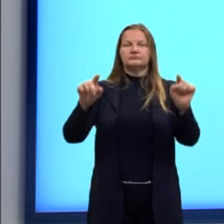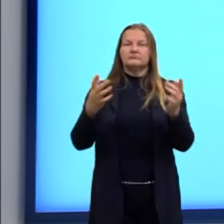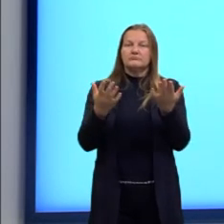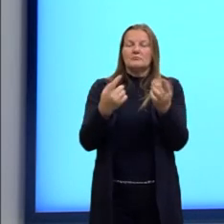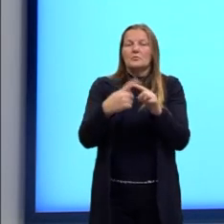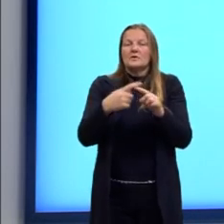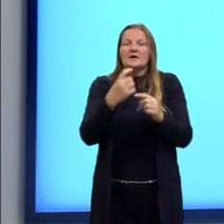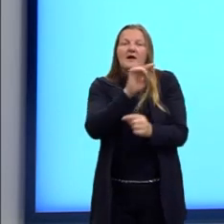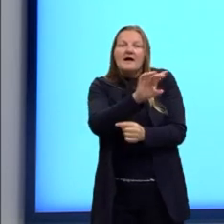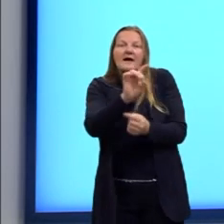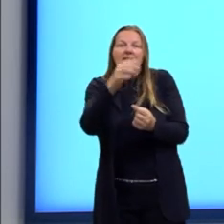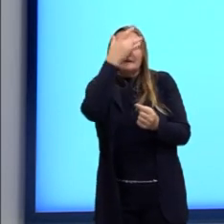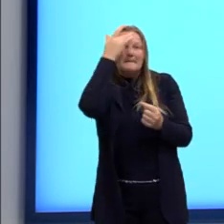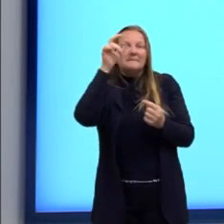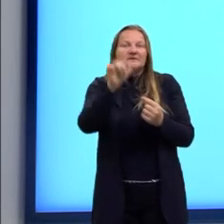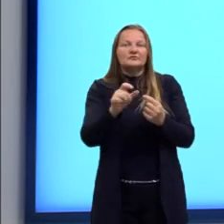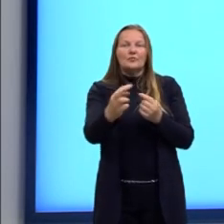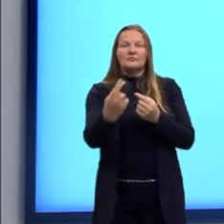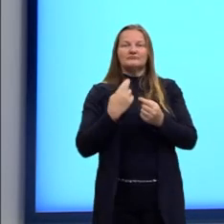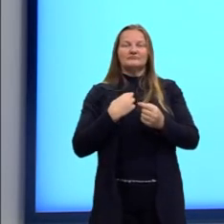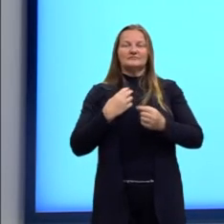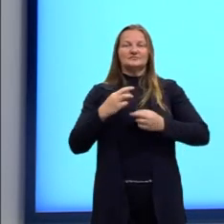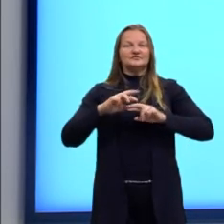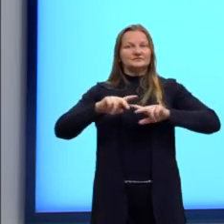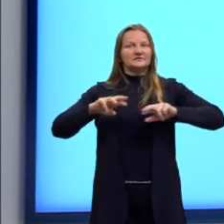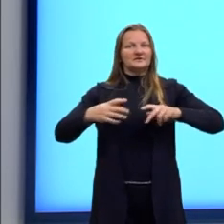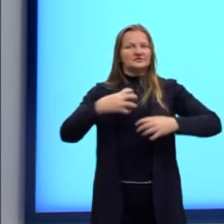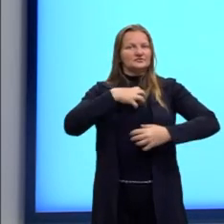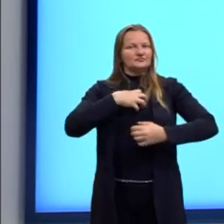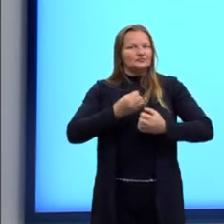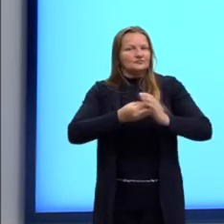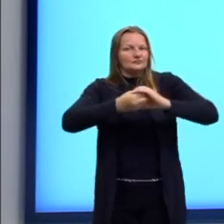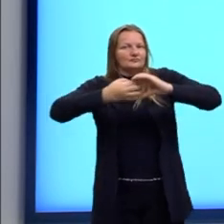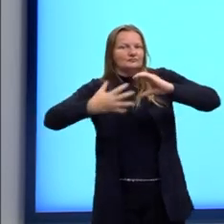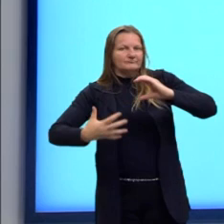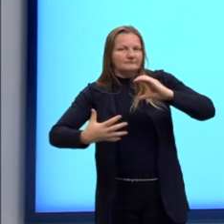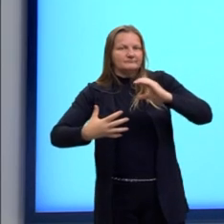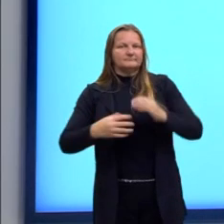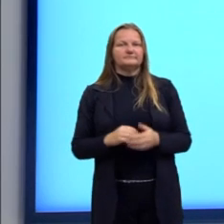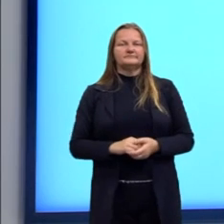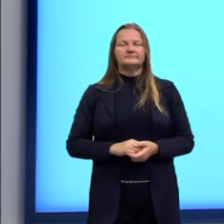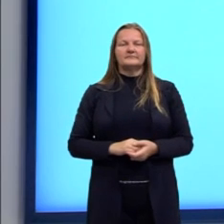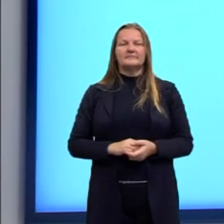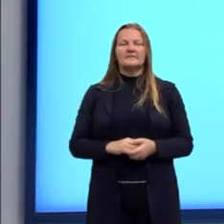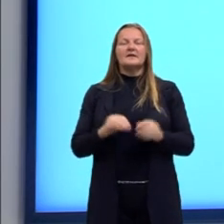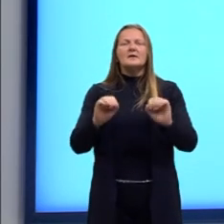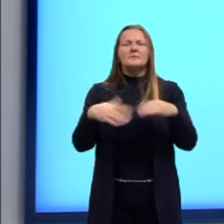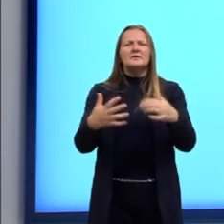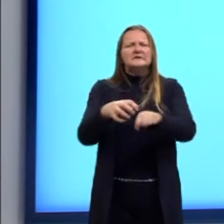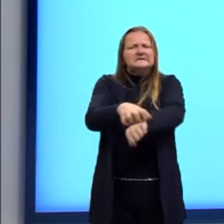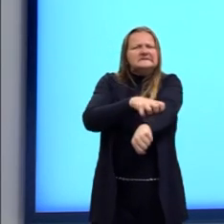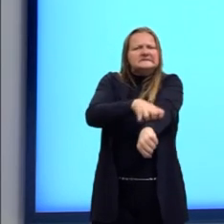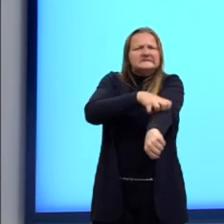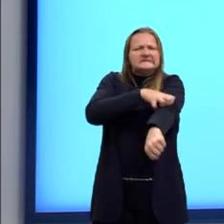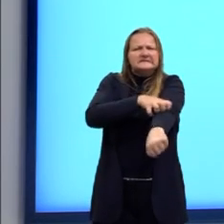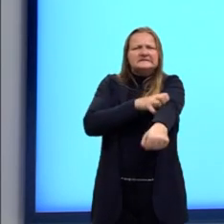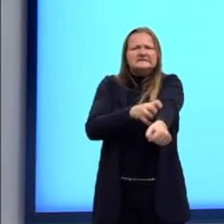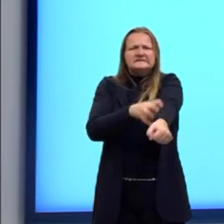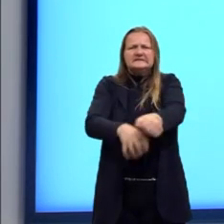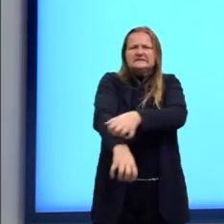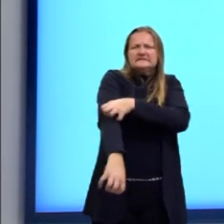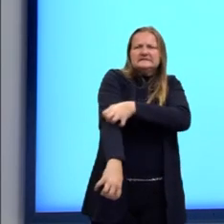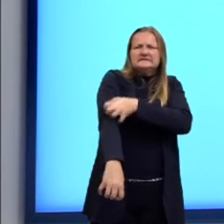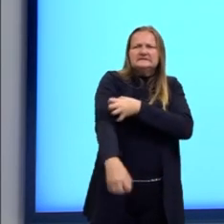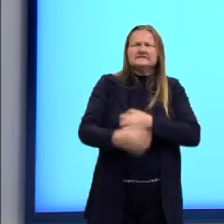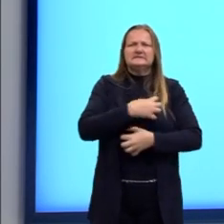indivíduo, ele vai ter uma resposta imune diferente para as doenças. Então, a coceira, né? Acontece, pessoas